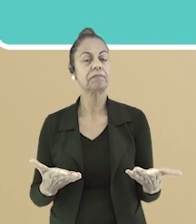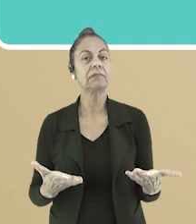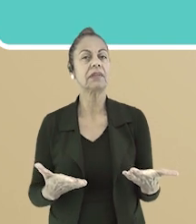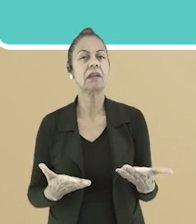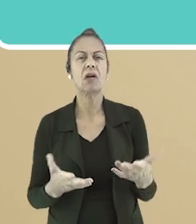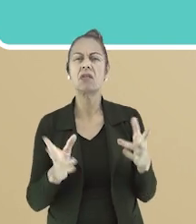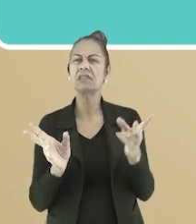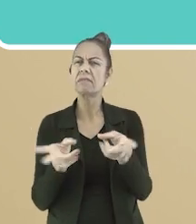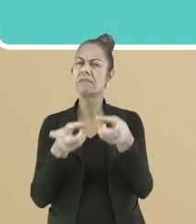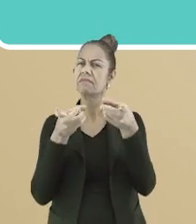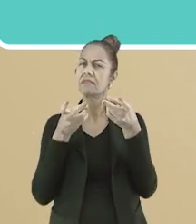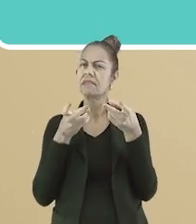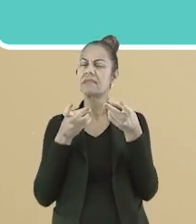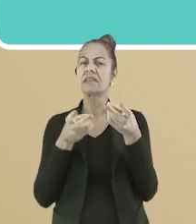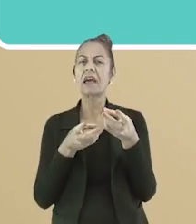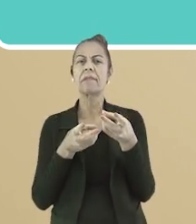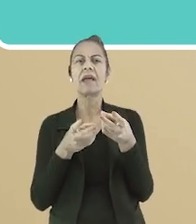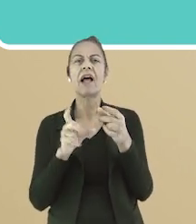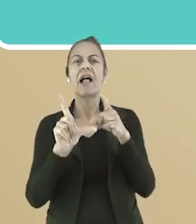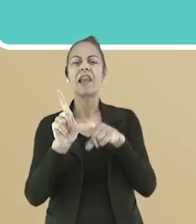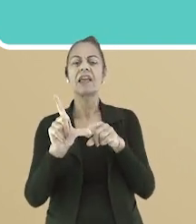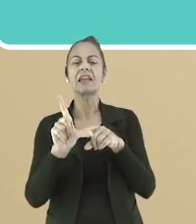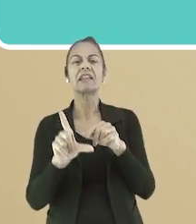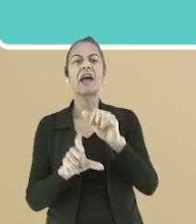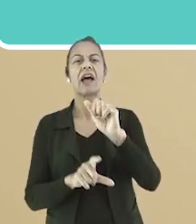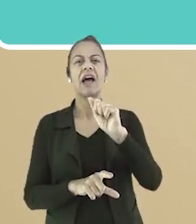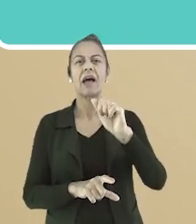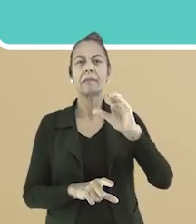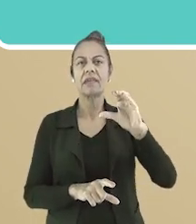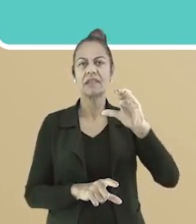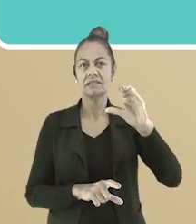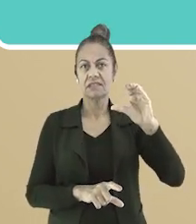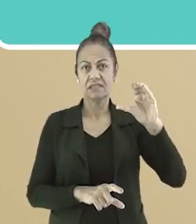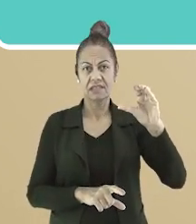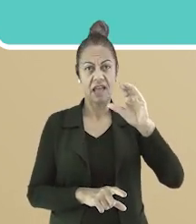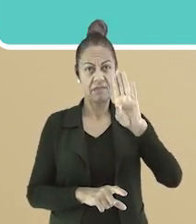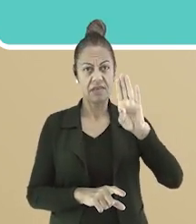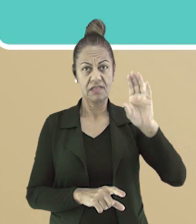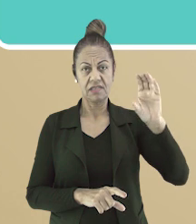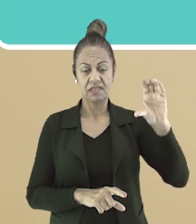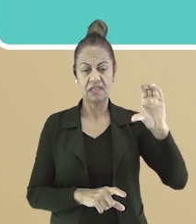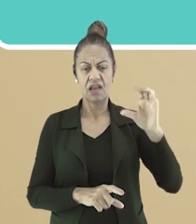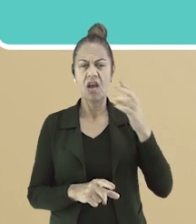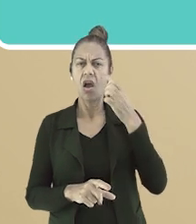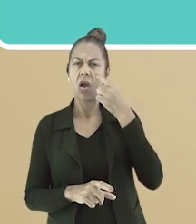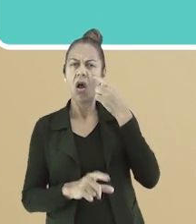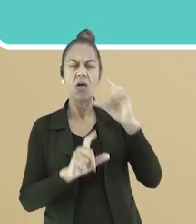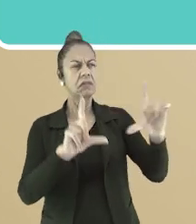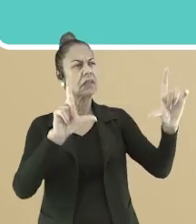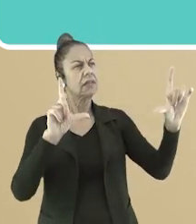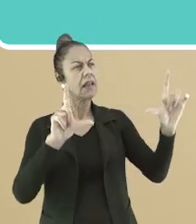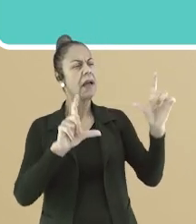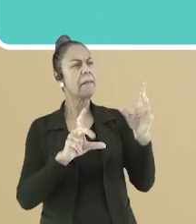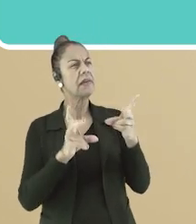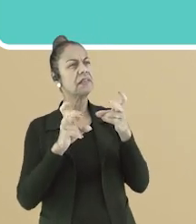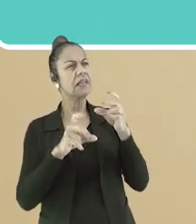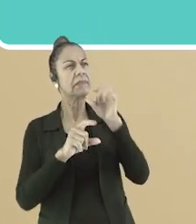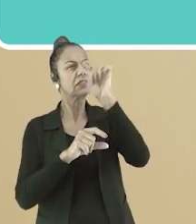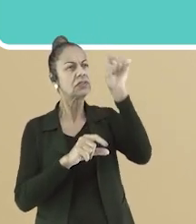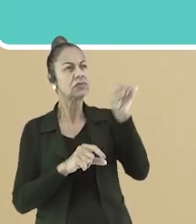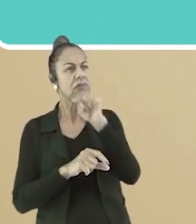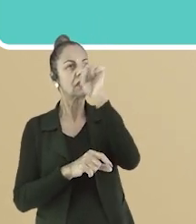O alfabeto. Perceba que as letras que estão circuladas são K, W e Y.